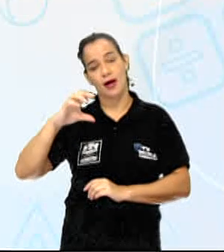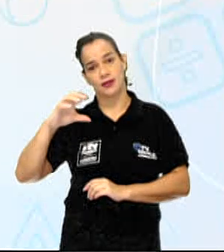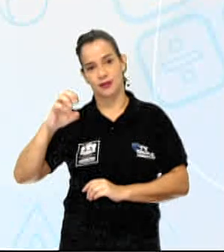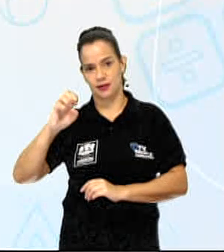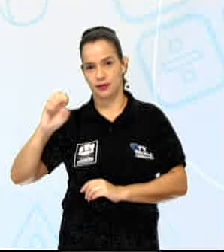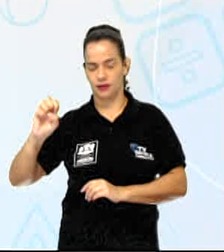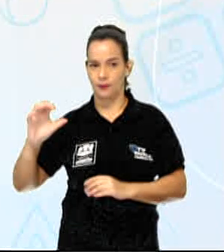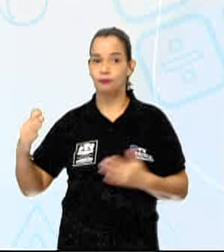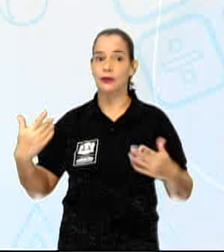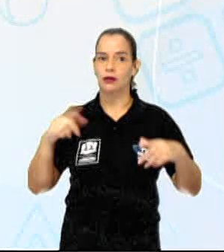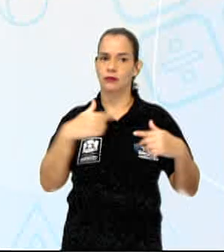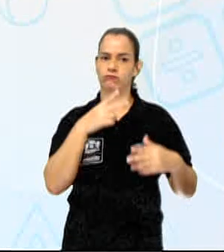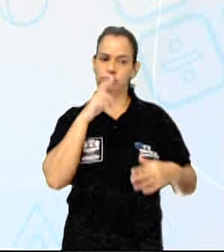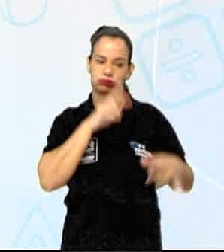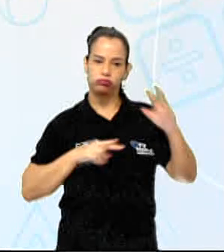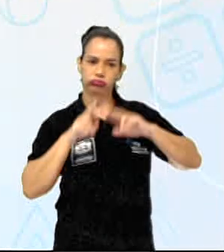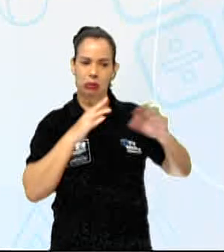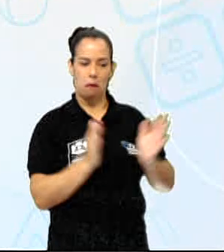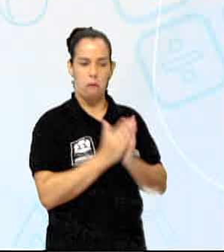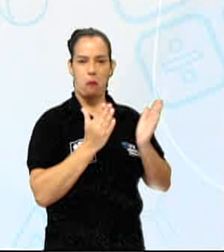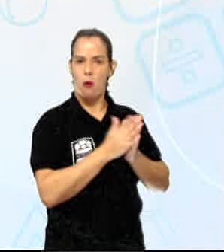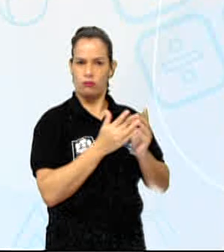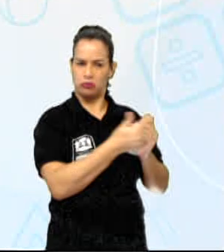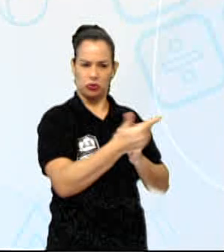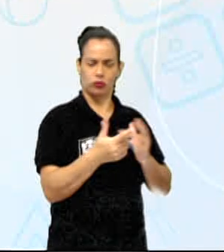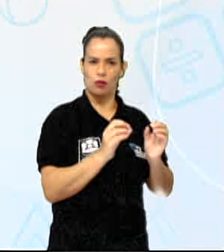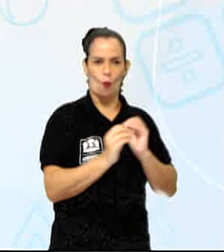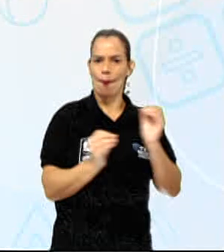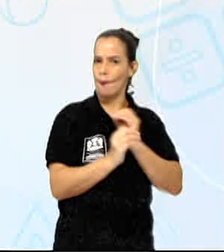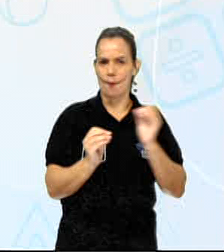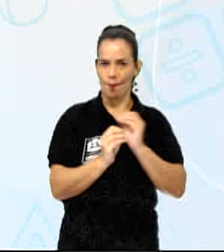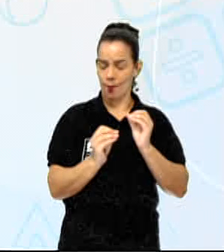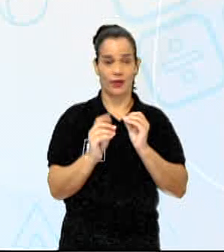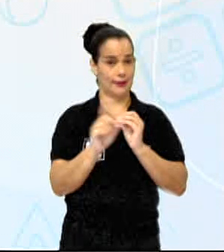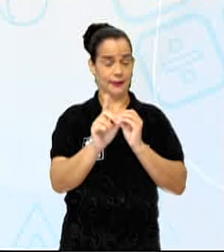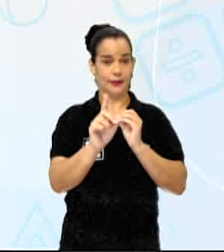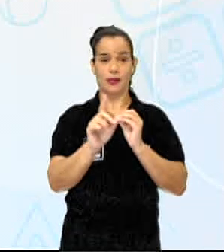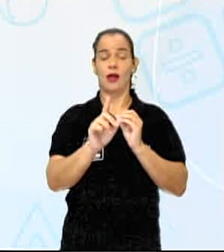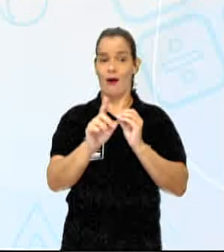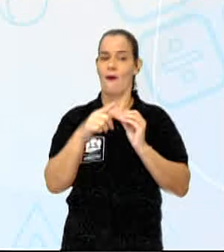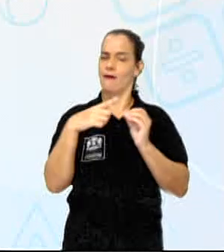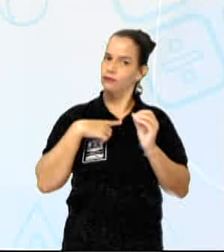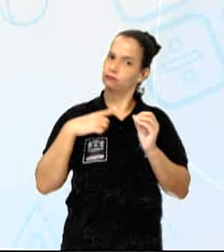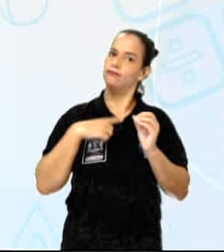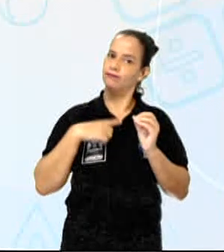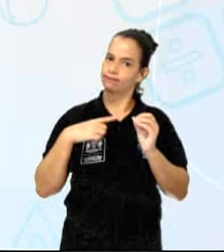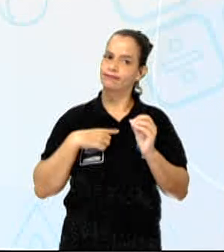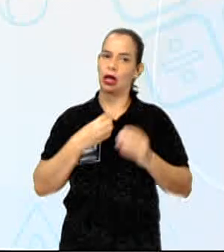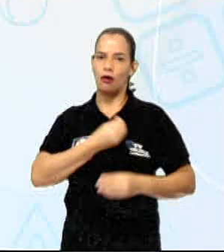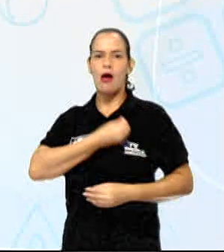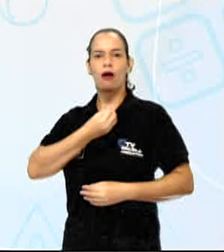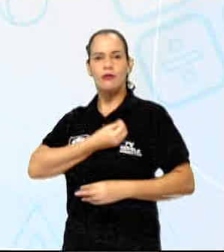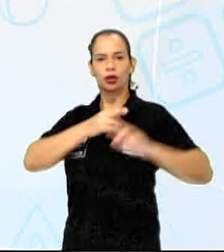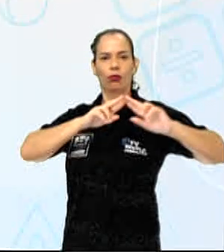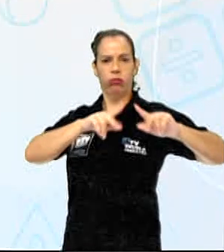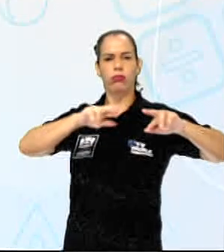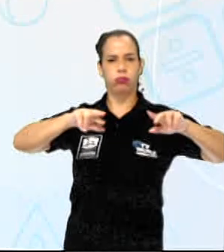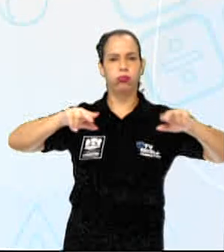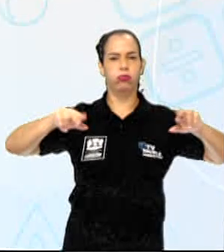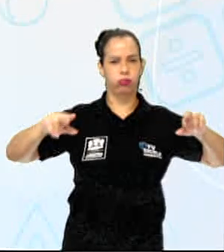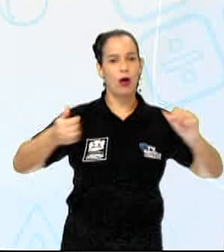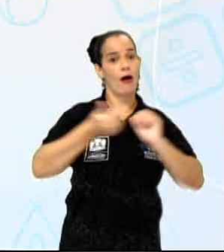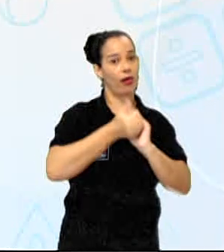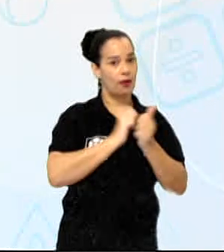muita gente achava que era uma área pobre ou algo desse tipo, mas ele tem uma grande biodiversidade também, claro, que é